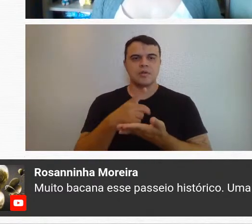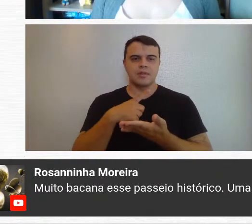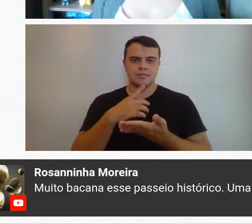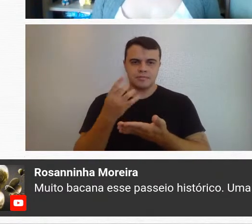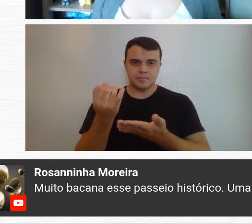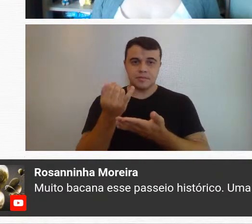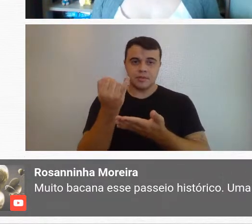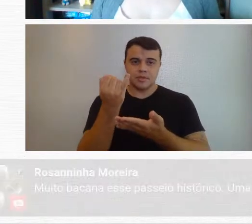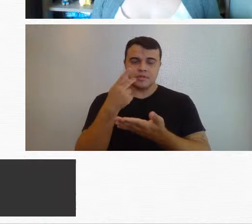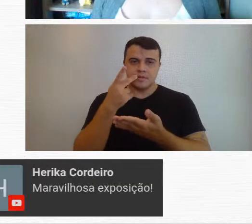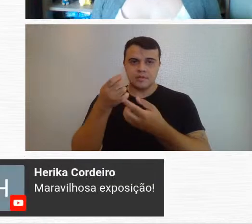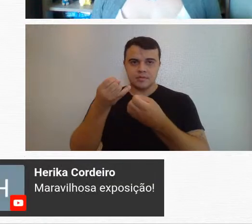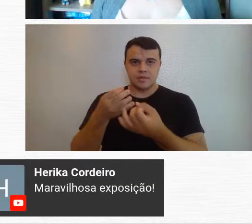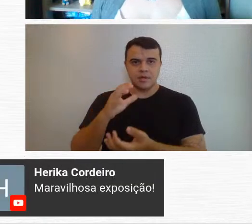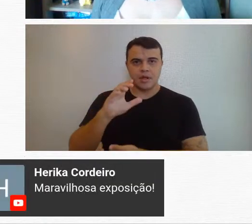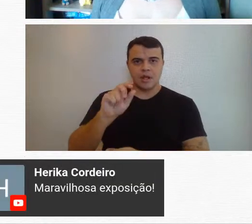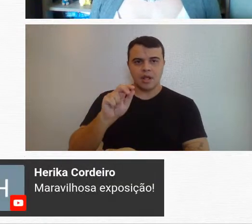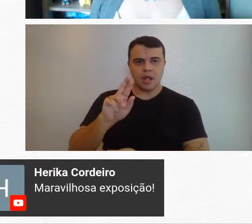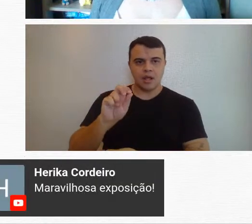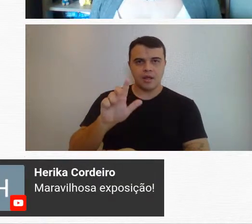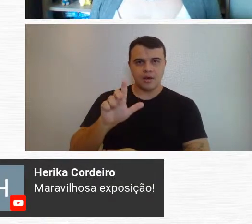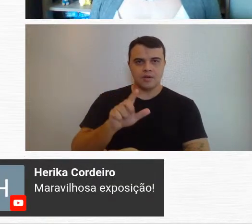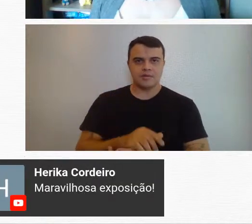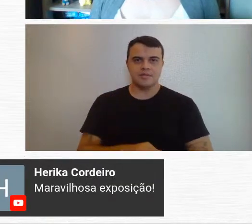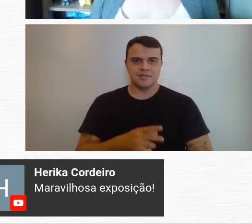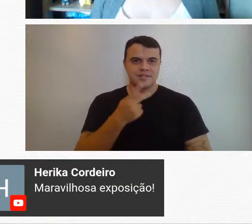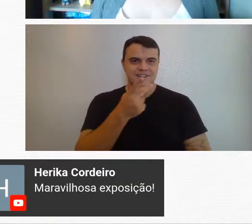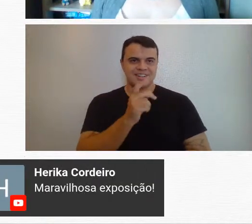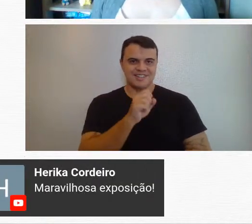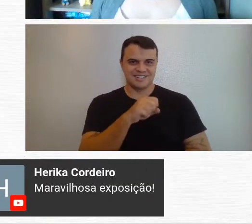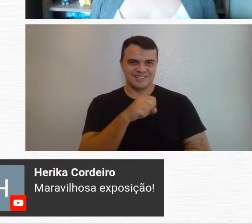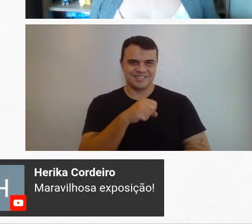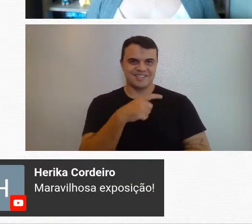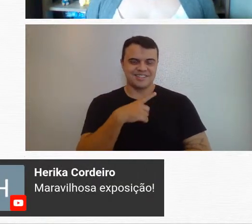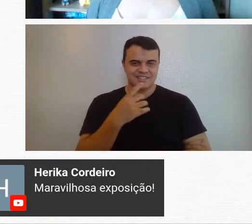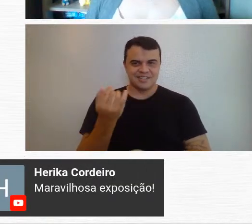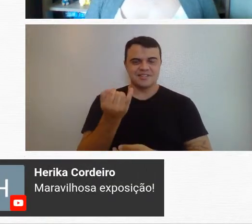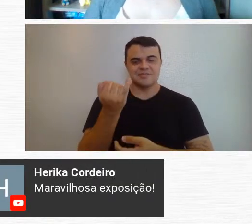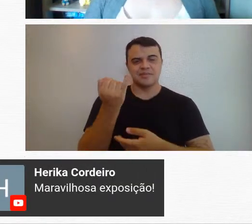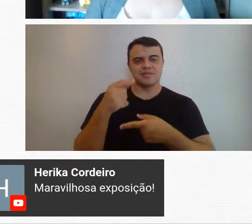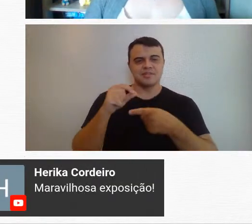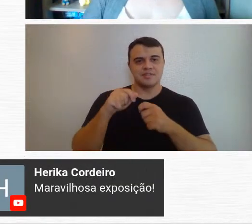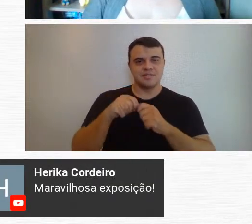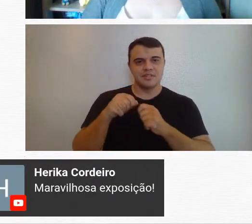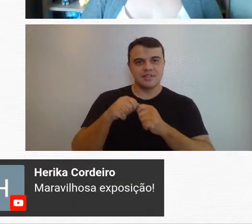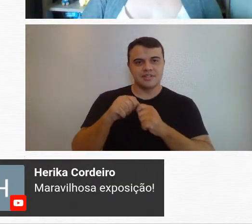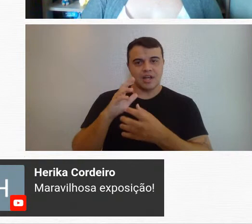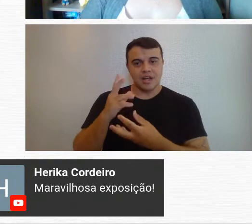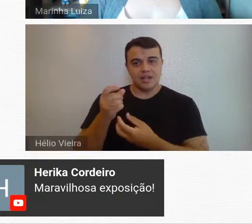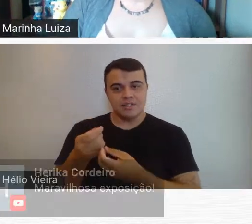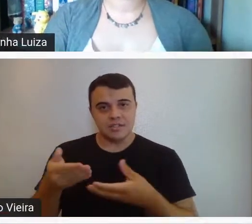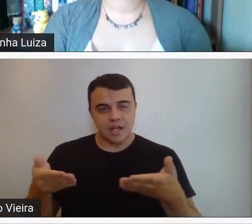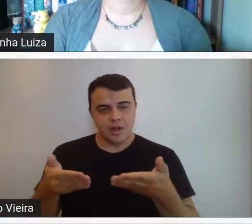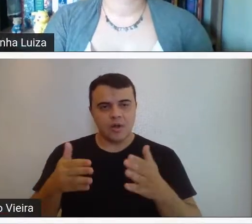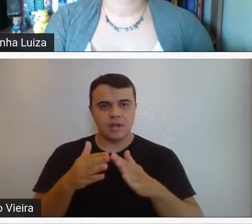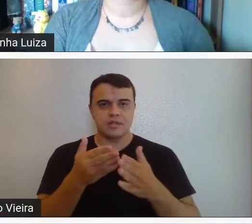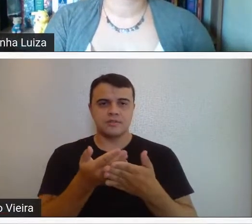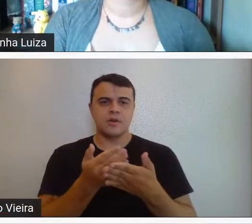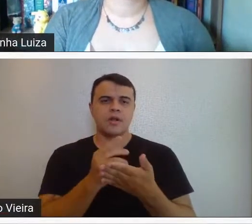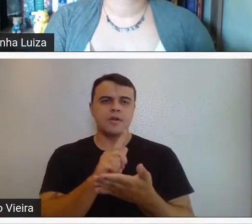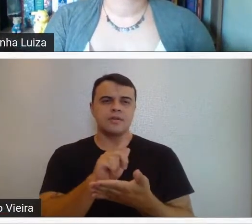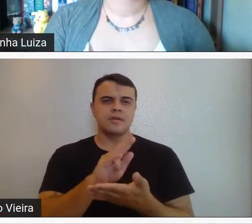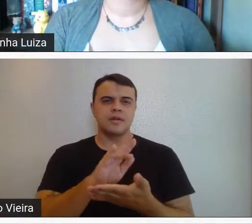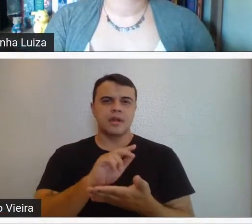importância. Você ia falar alguma coisa, Carol? Eu ia falar disso ainda, da importância da atuação dos artistas atuais da Escola Guignard,